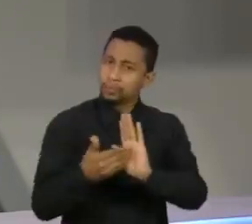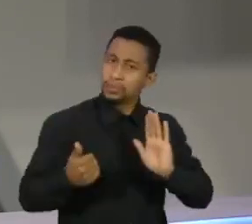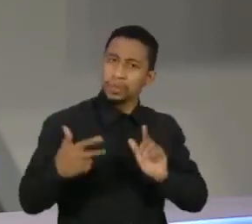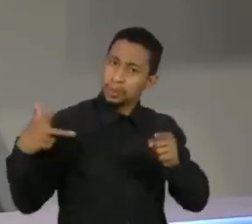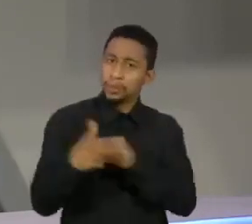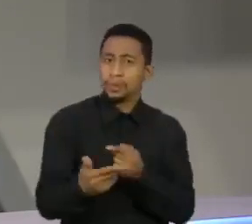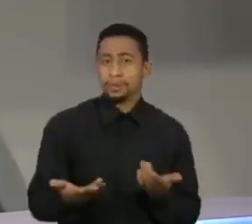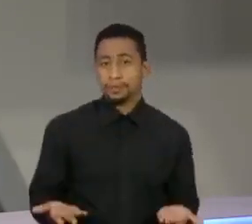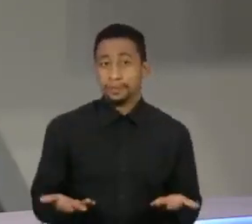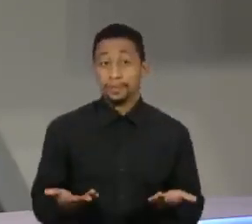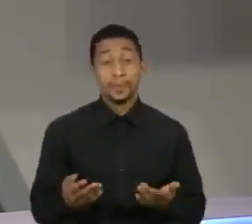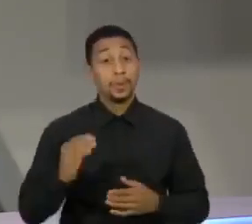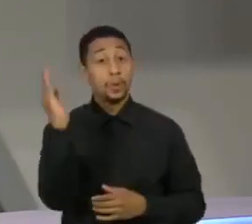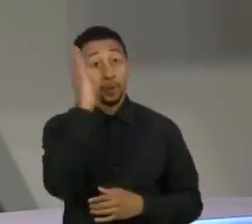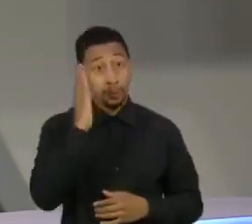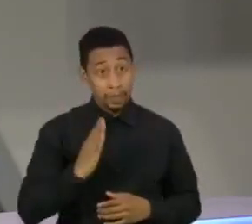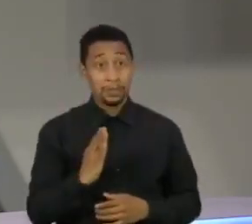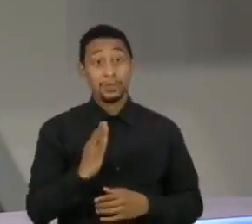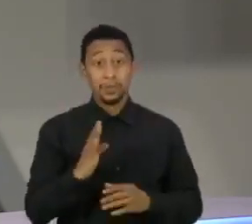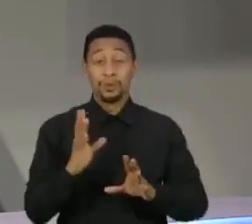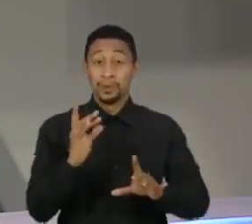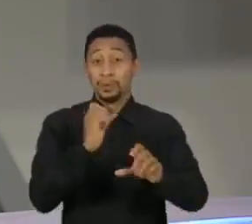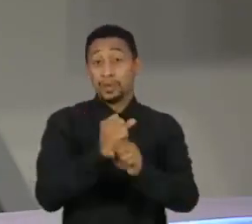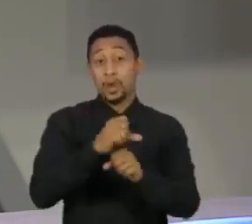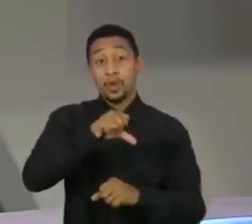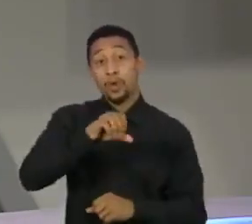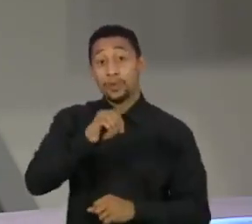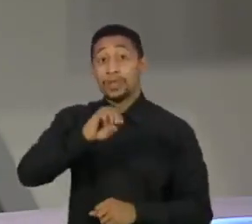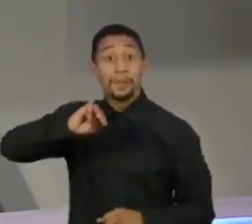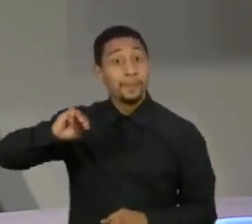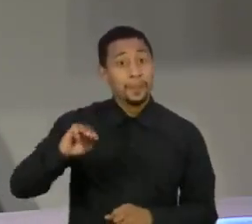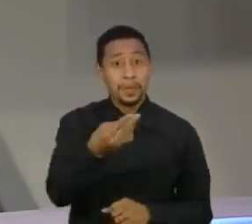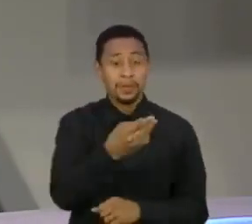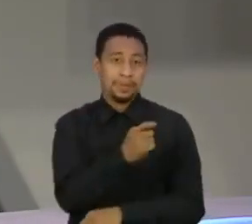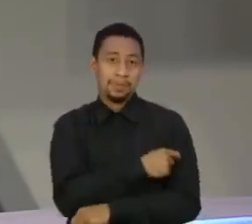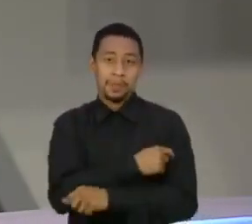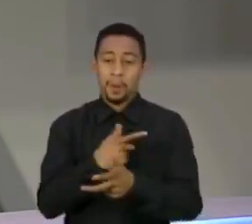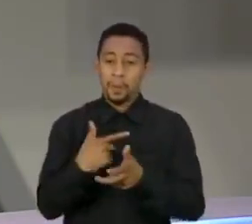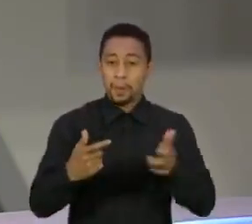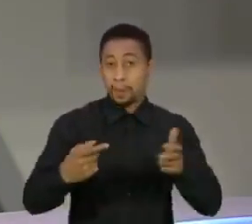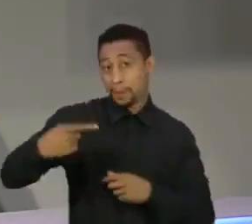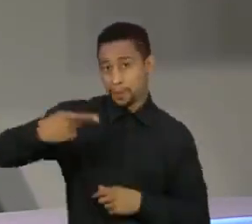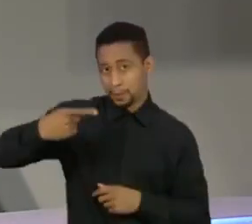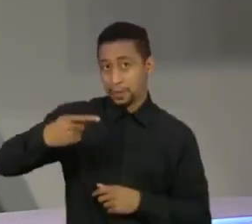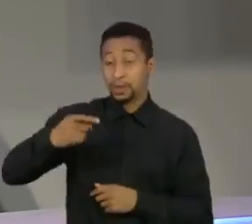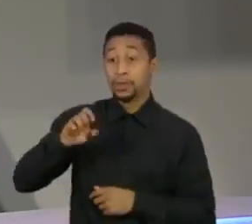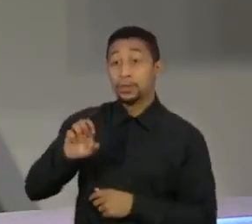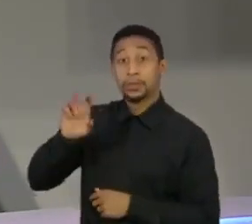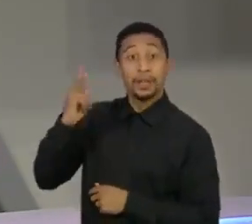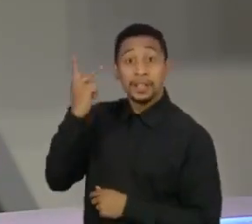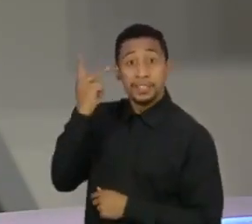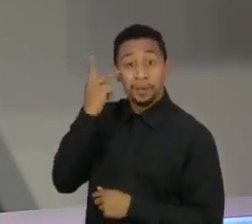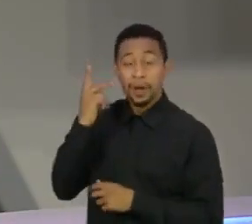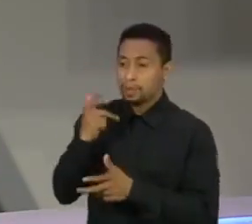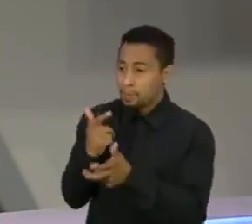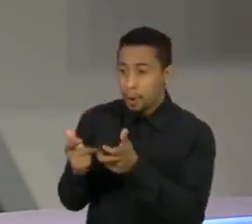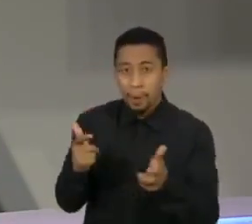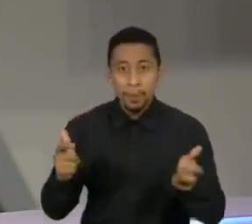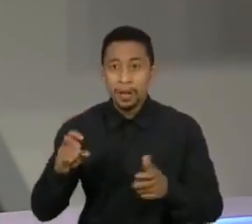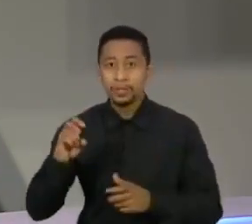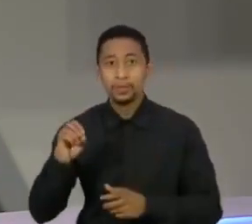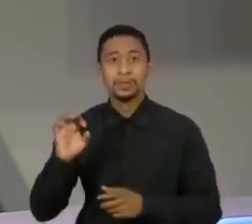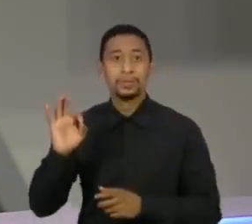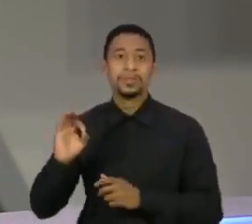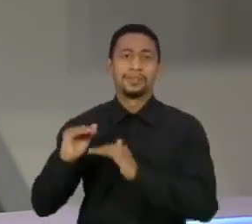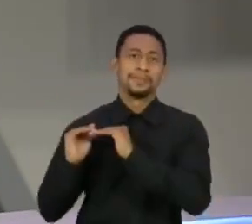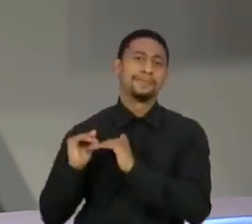O Brasil ultrapassa 90 milhões de vacinados com a primeira dose contra o coronavírus. São Paulo é o primeiro estado com mais de 50%